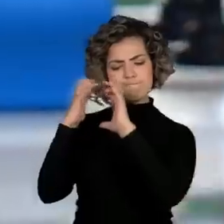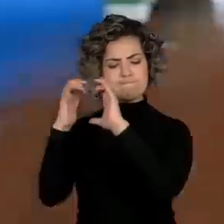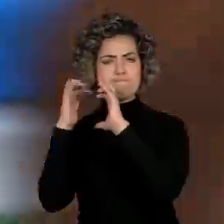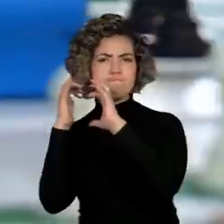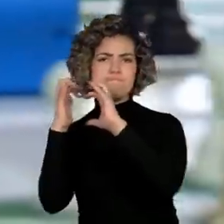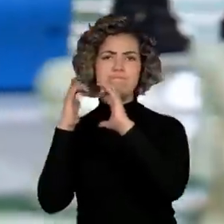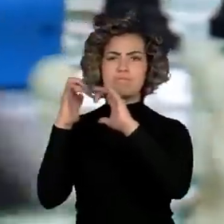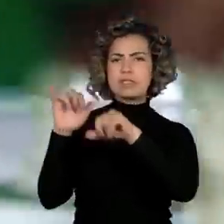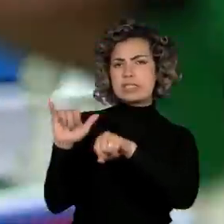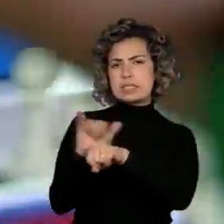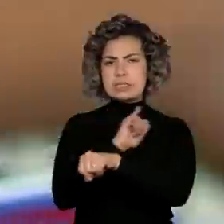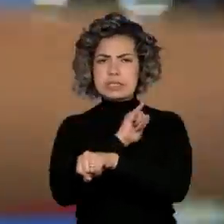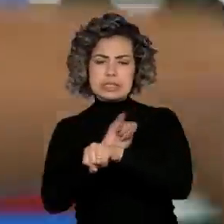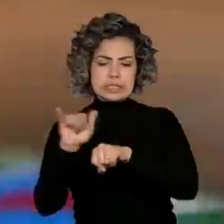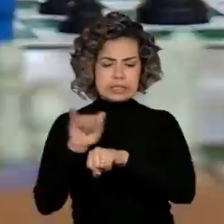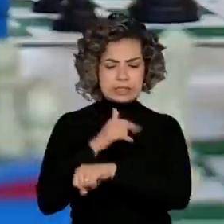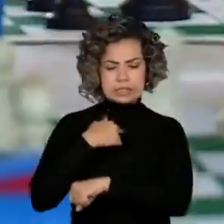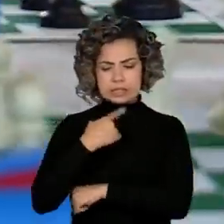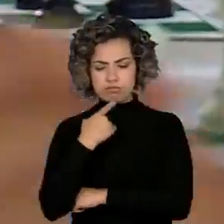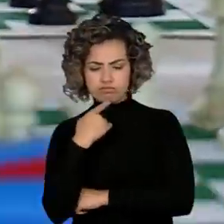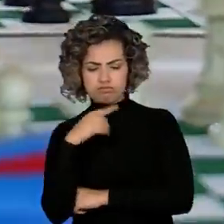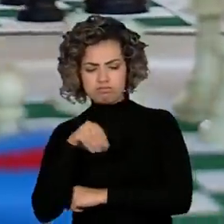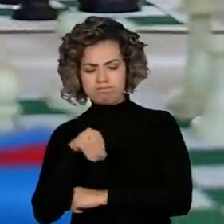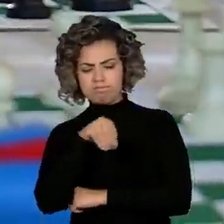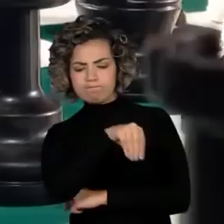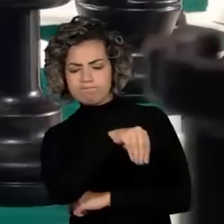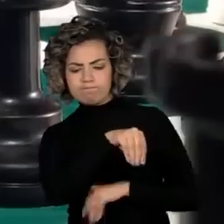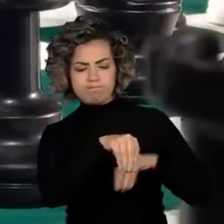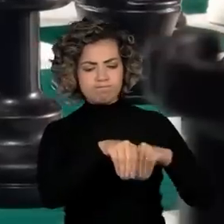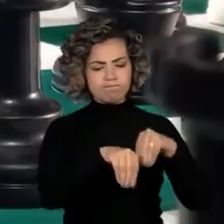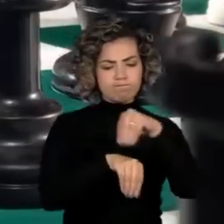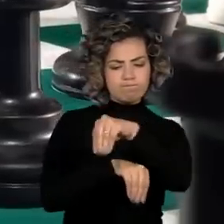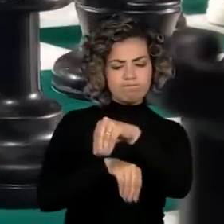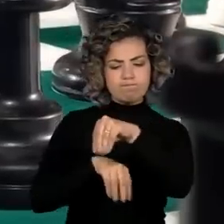A cada movimento, um novo caminho se forma.